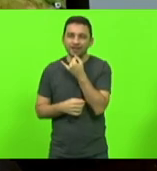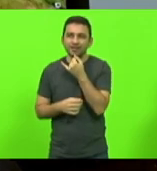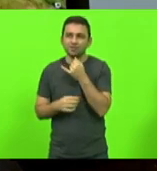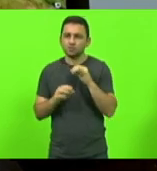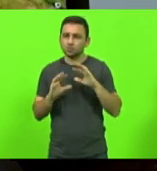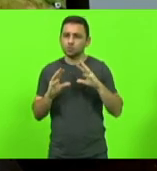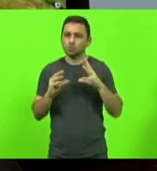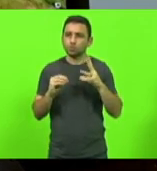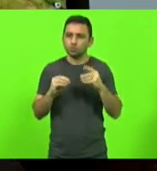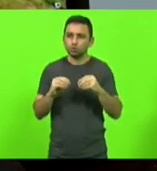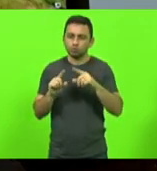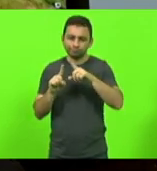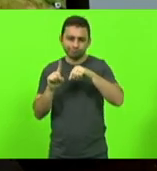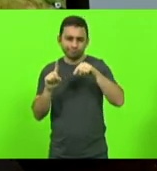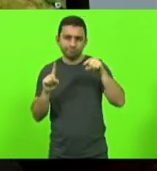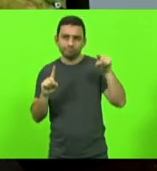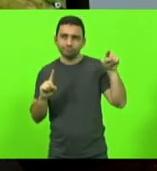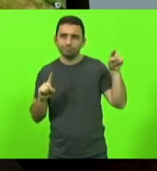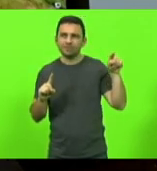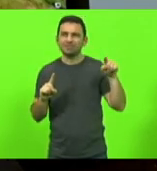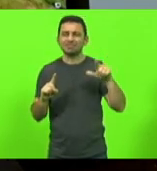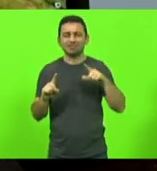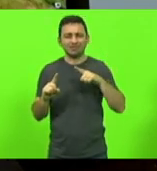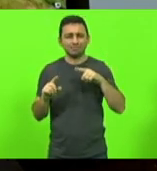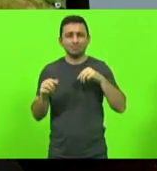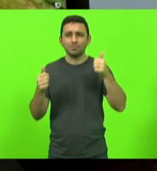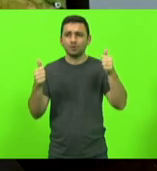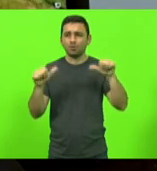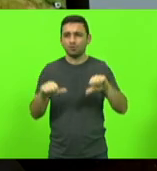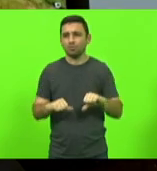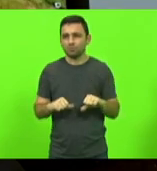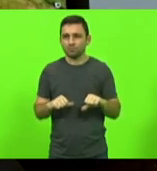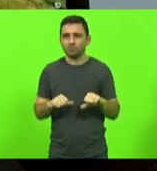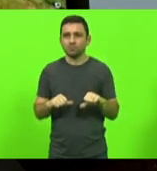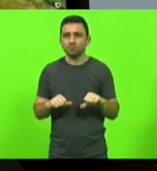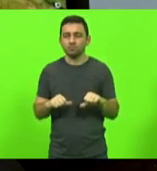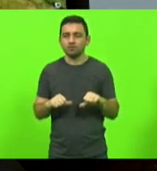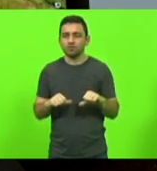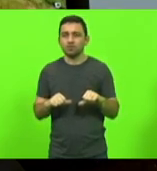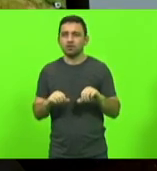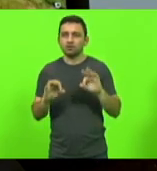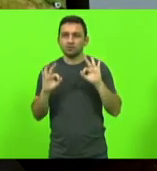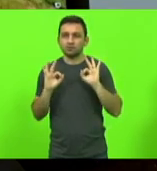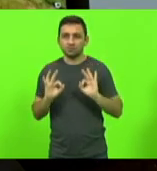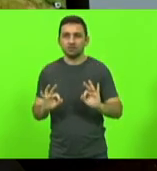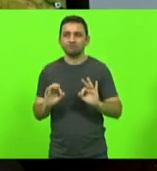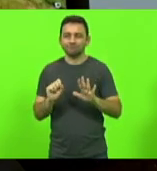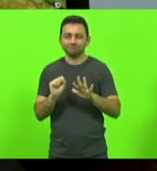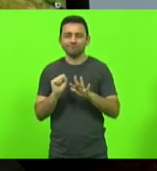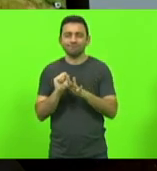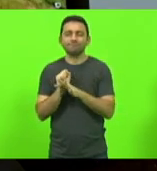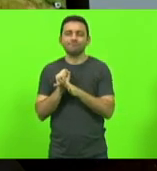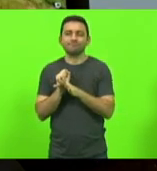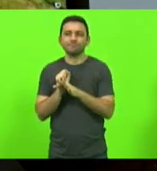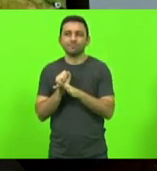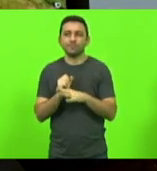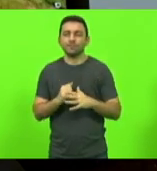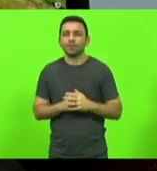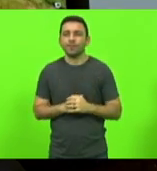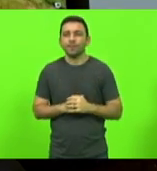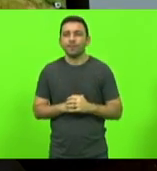é muito pior ainda. Com toda a segurança e com toda a certeza.